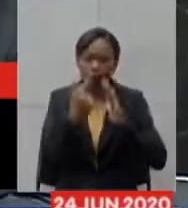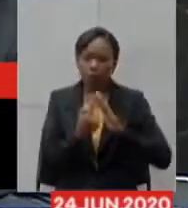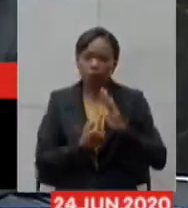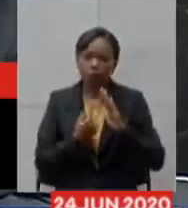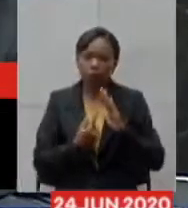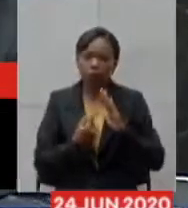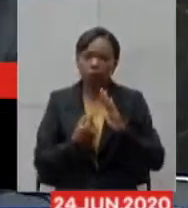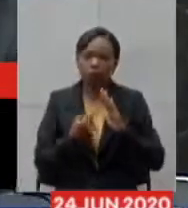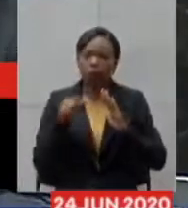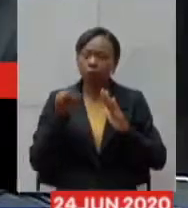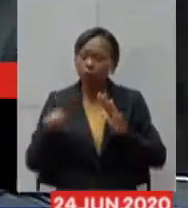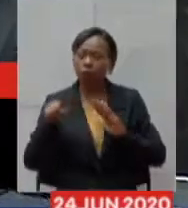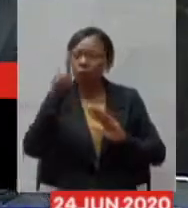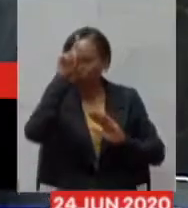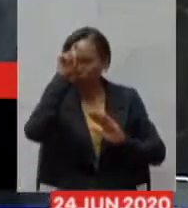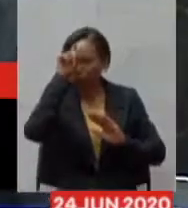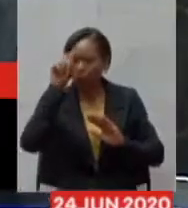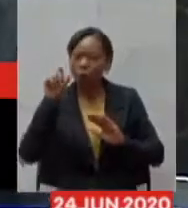desassistência